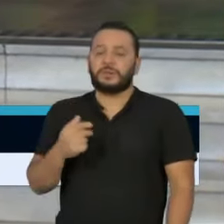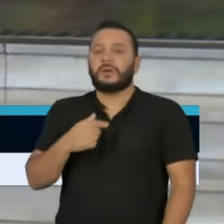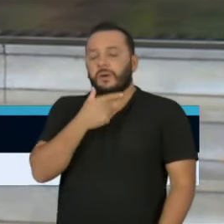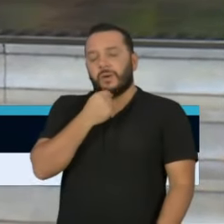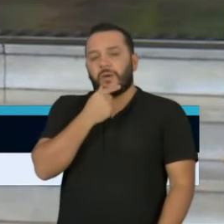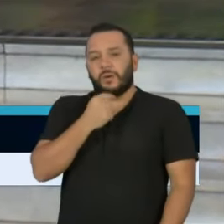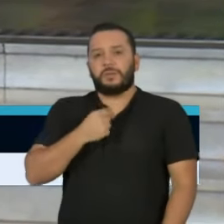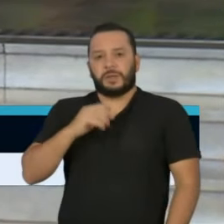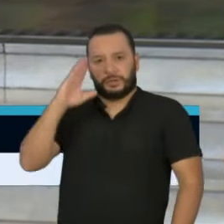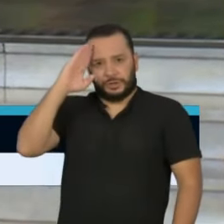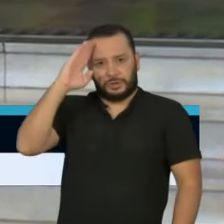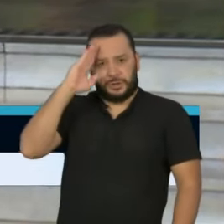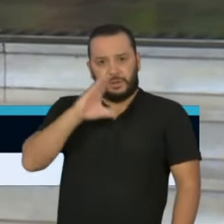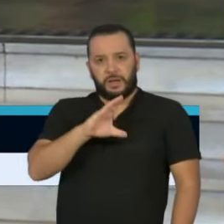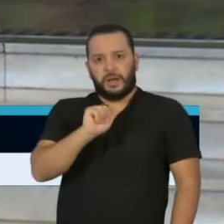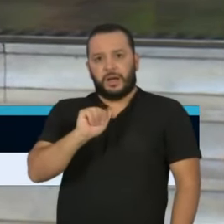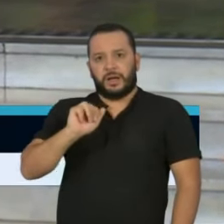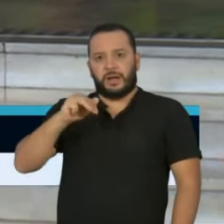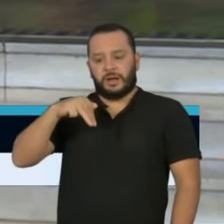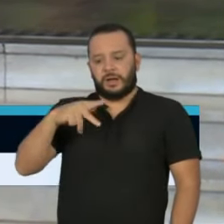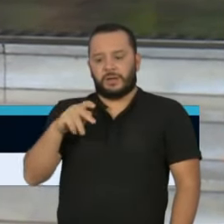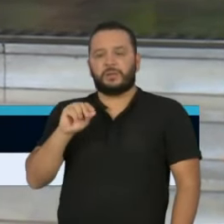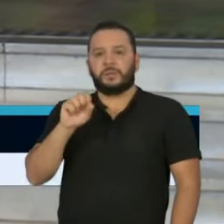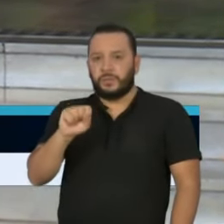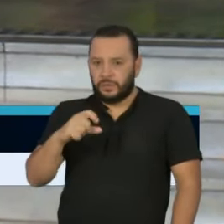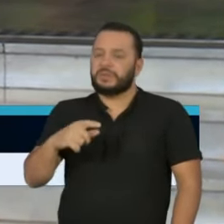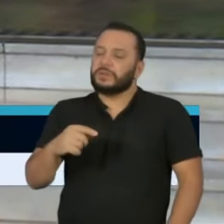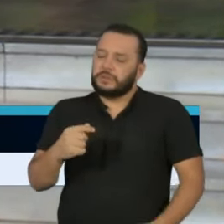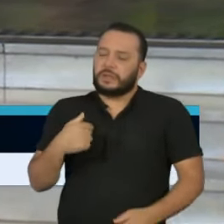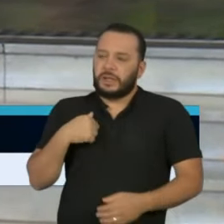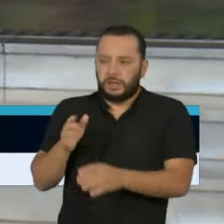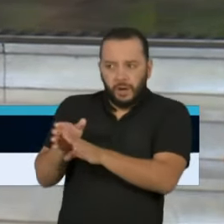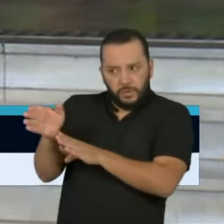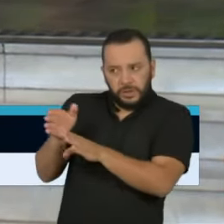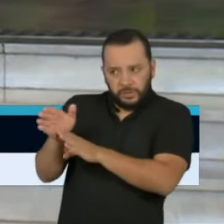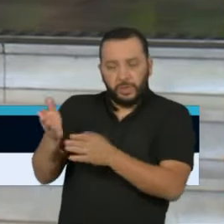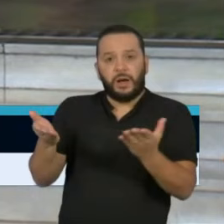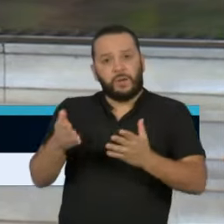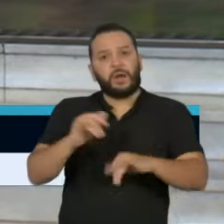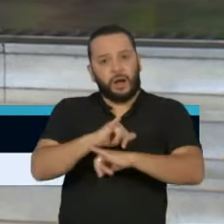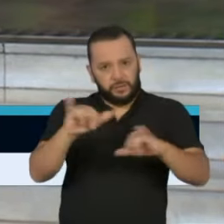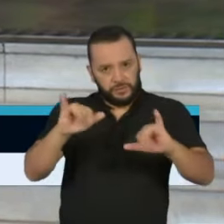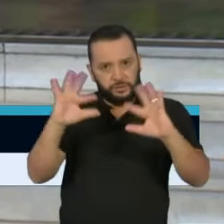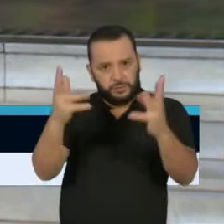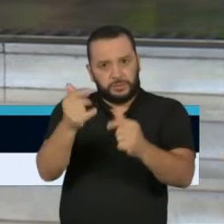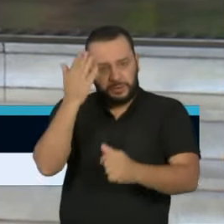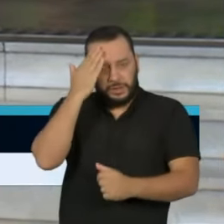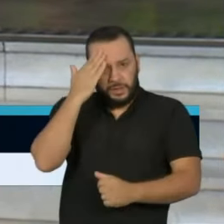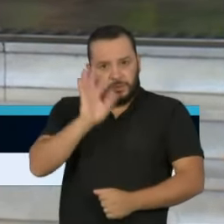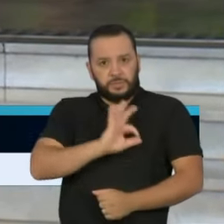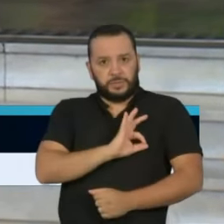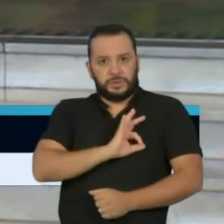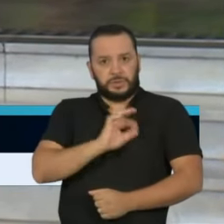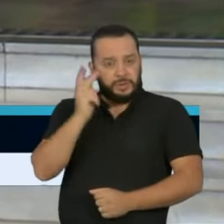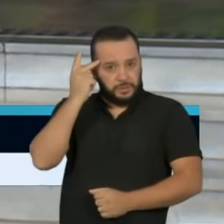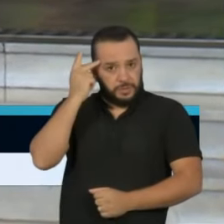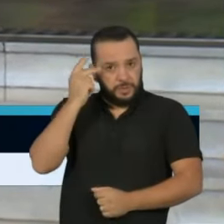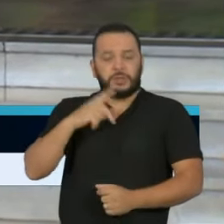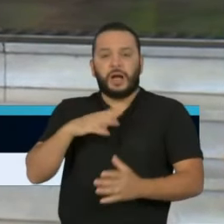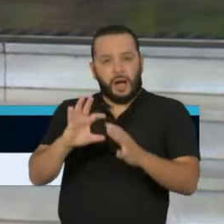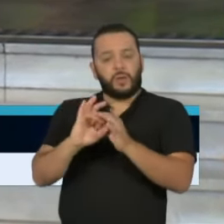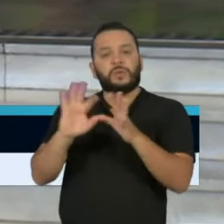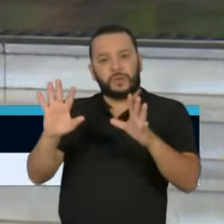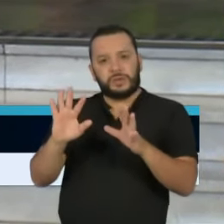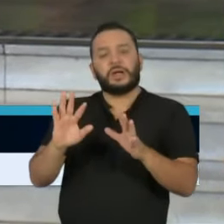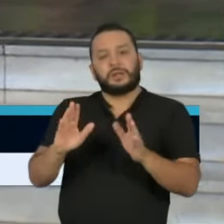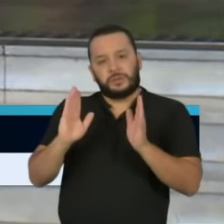Campos. Ele já recebeu orientação e agora publicamente também, para que todos saibam, a Polícia Militar do Estado de São Paulo está autorizada